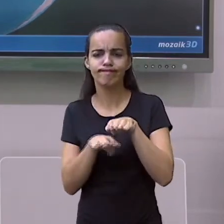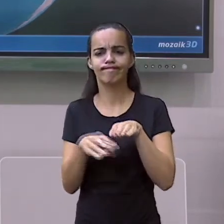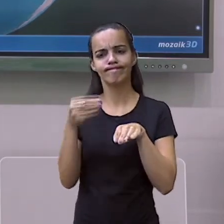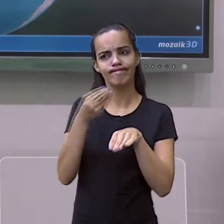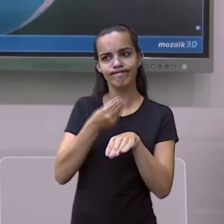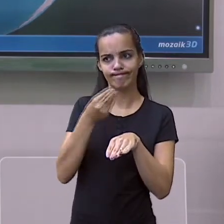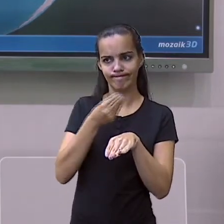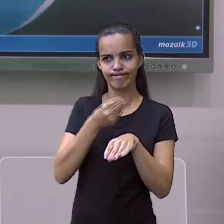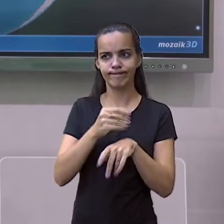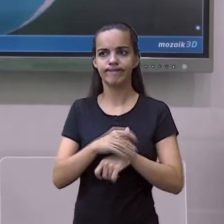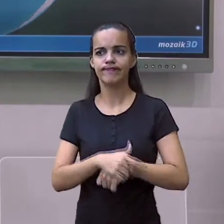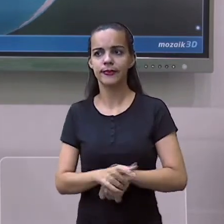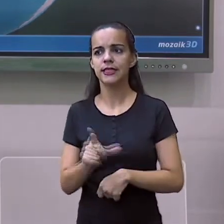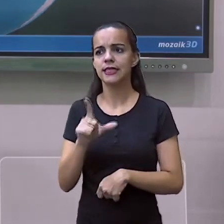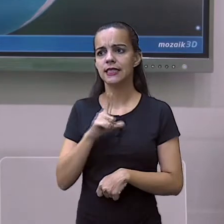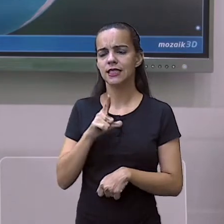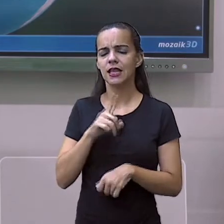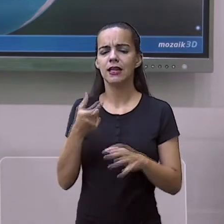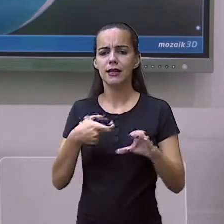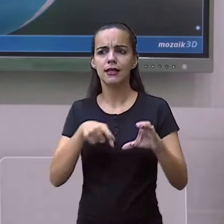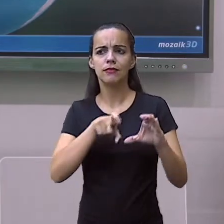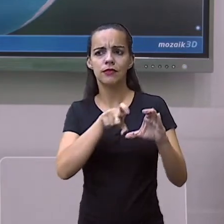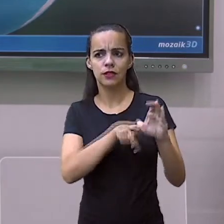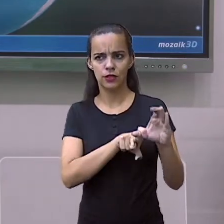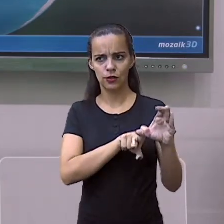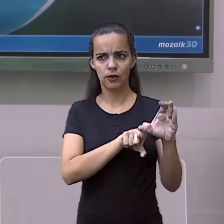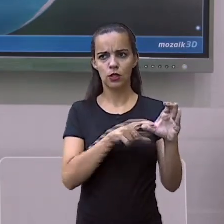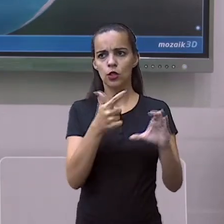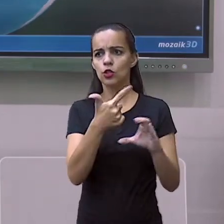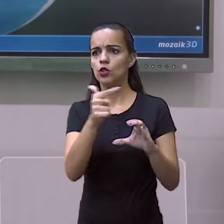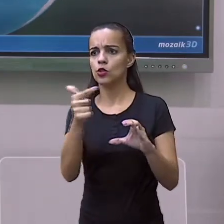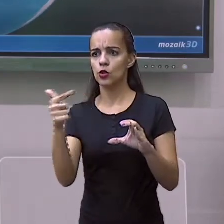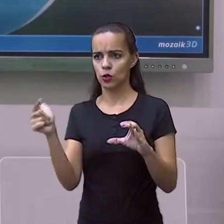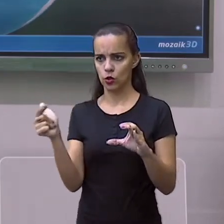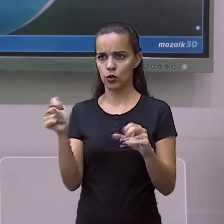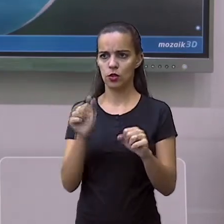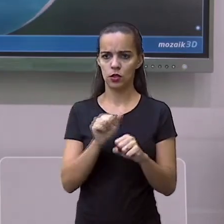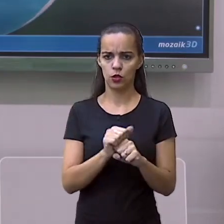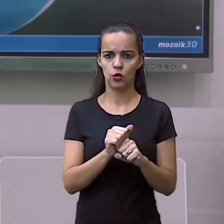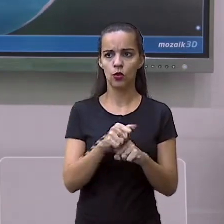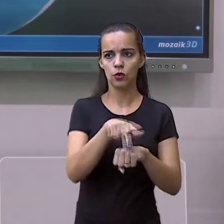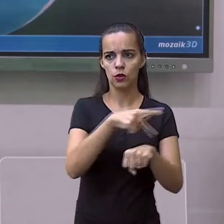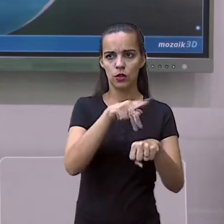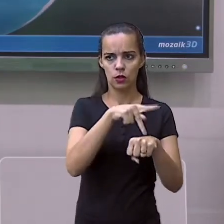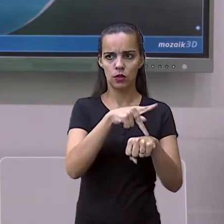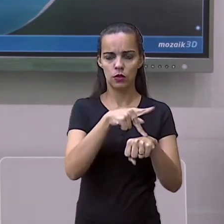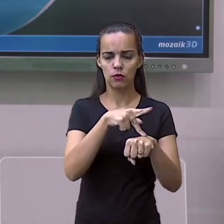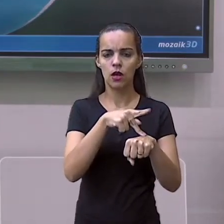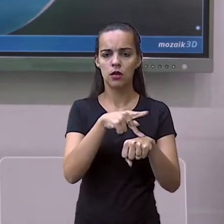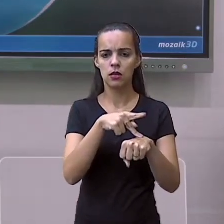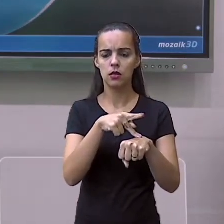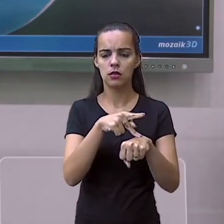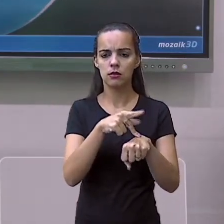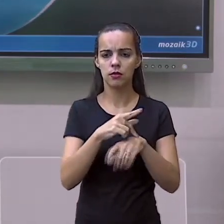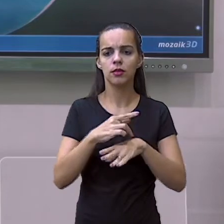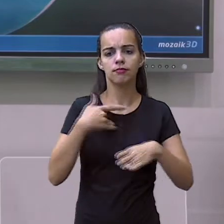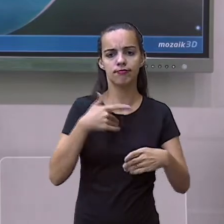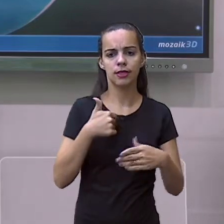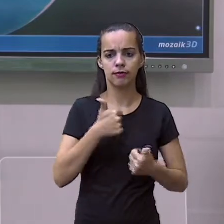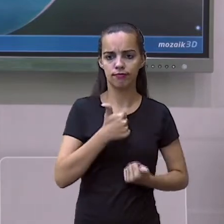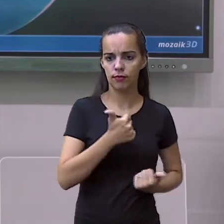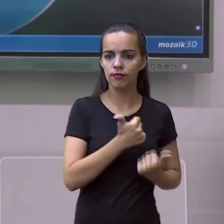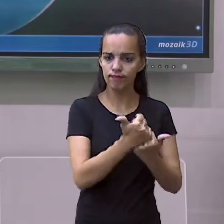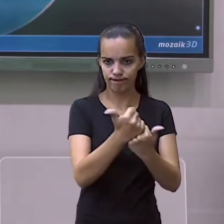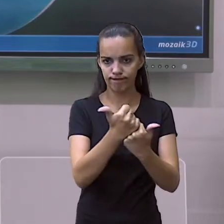têm uma grande dependência dos países industrializados. Ok?